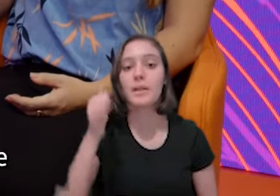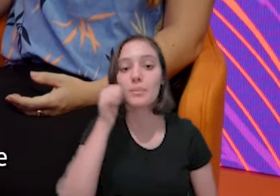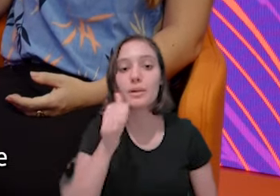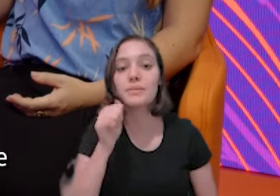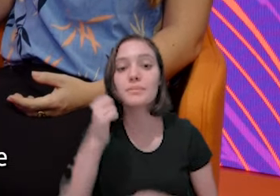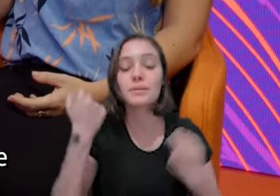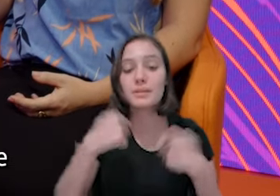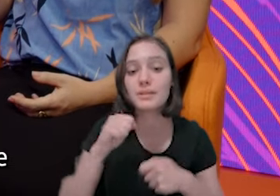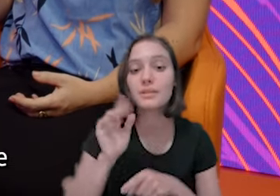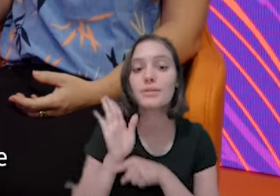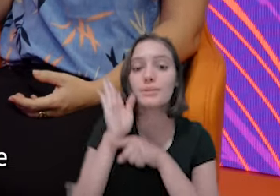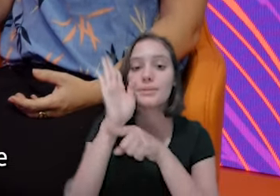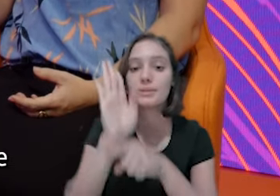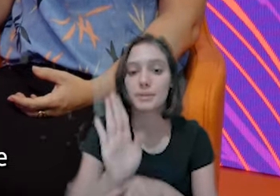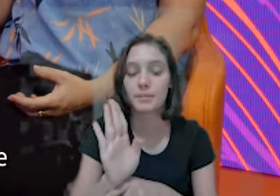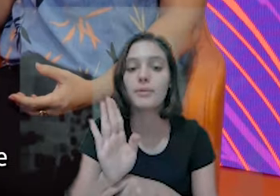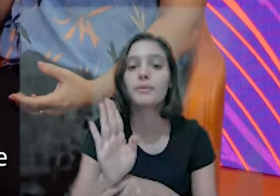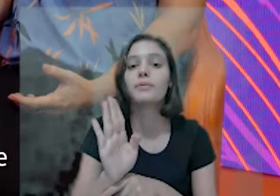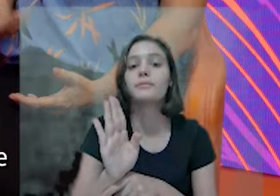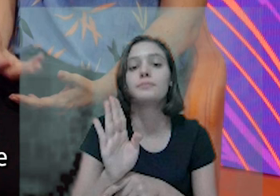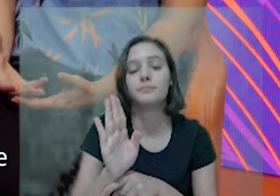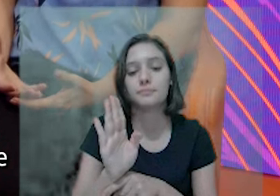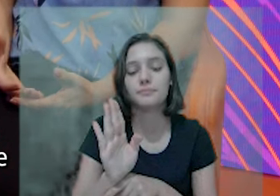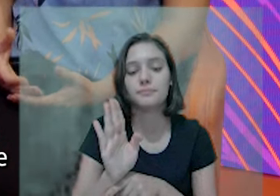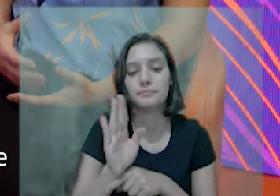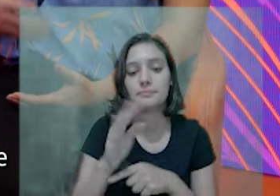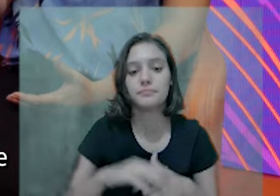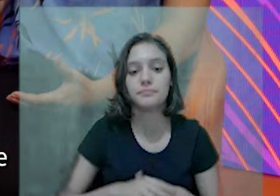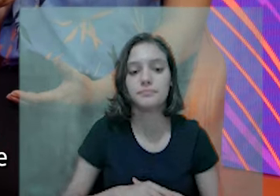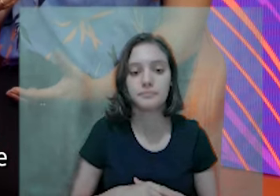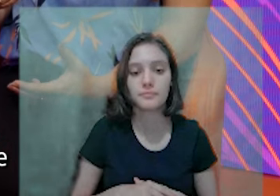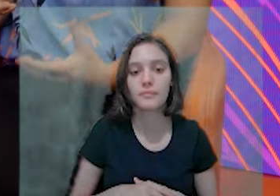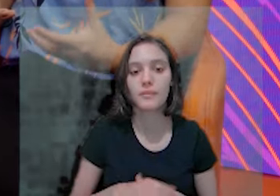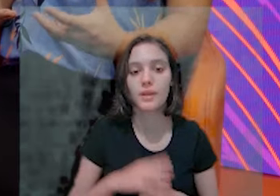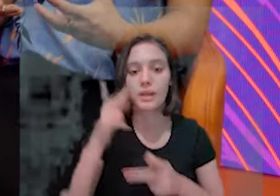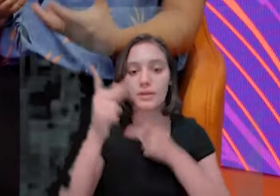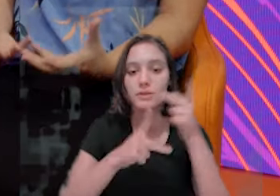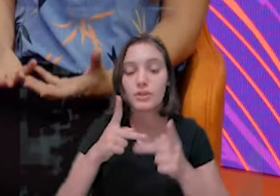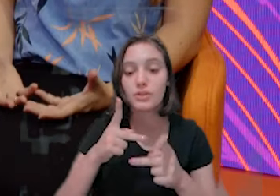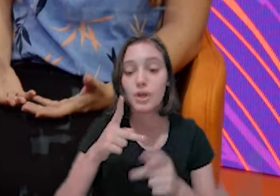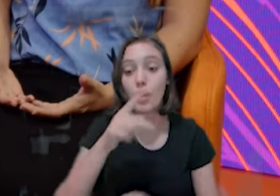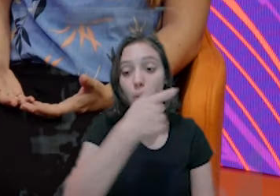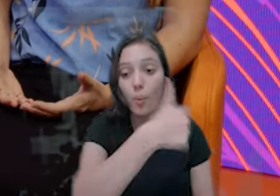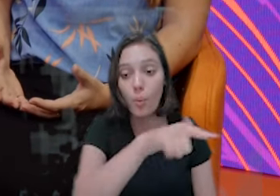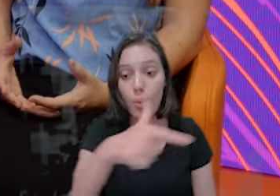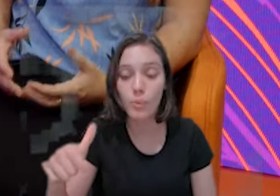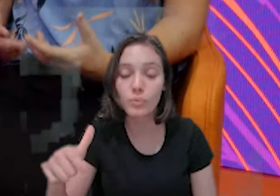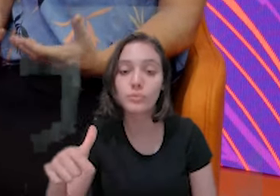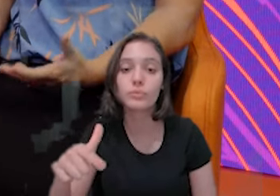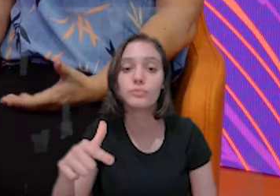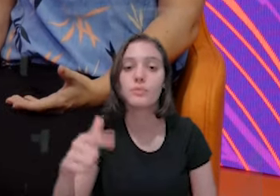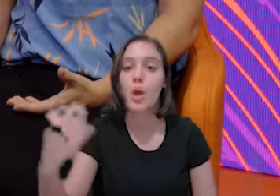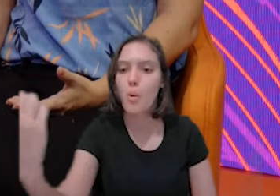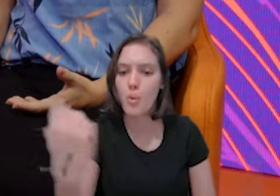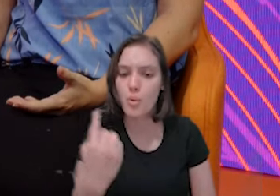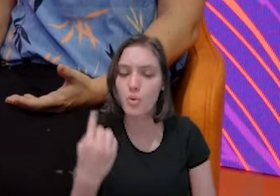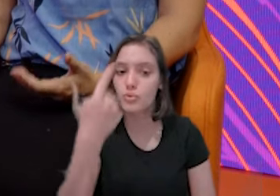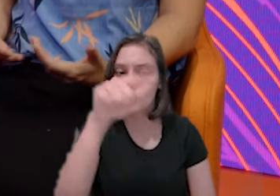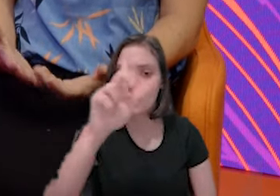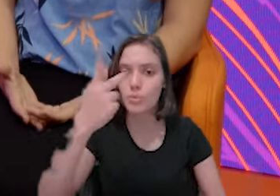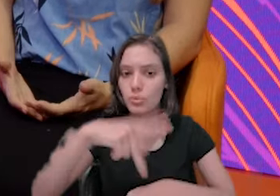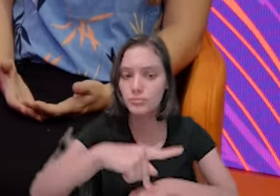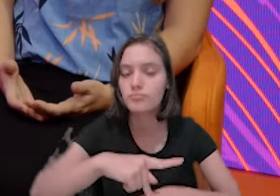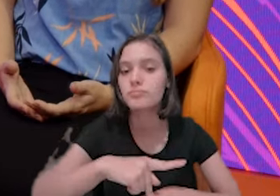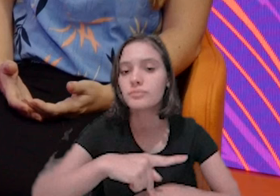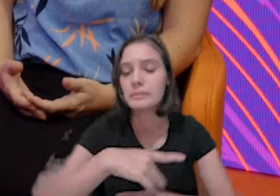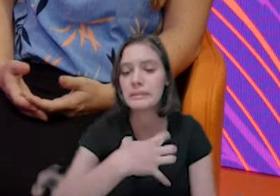quando a gente ouve que vem alguém de outro país, já se sente mais fragilizada. E é mulher, é